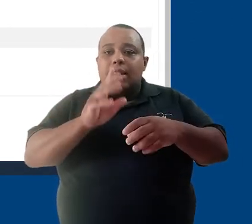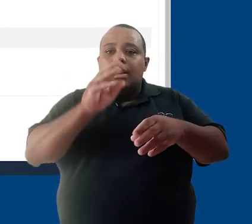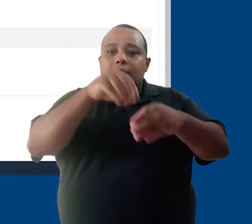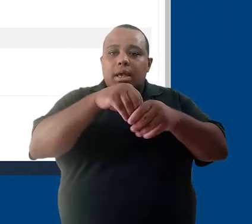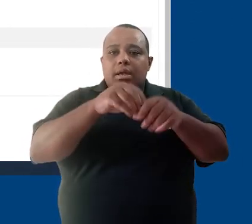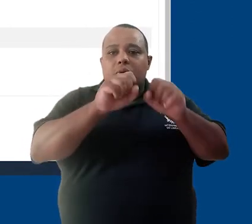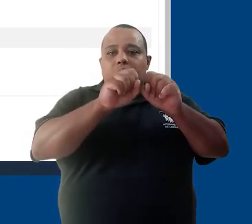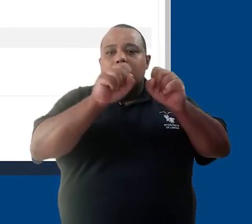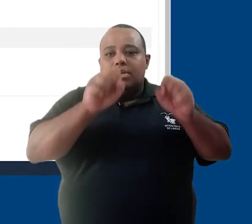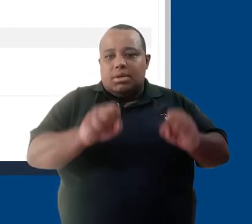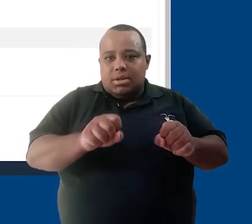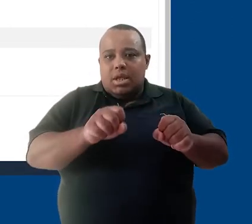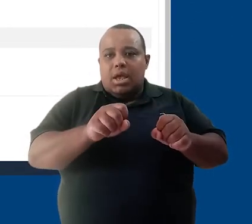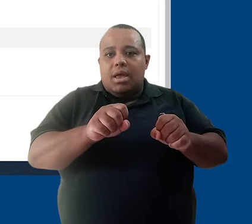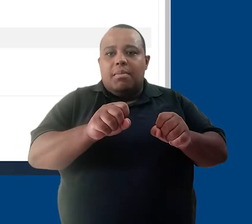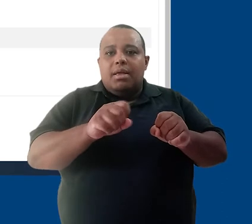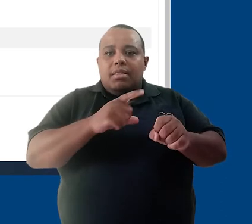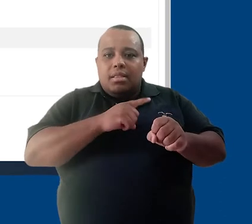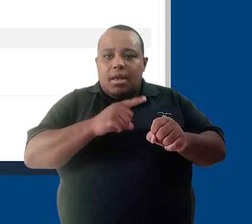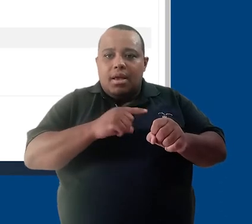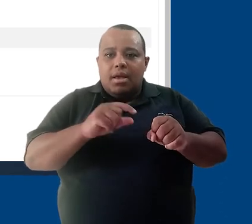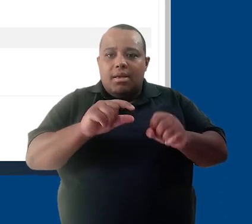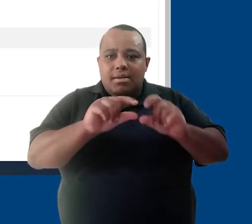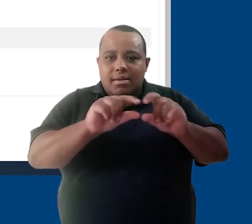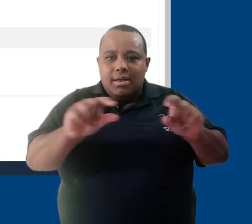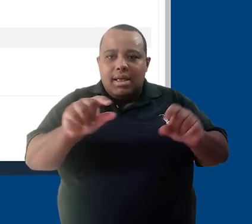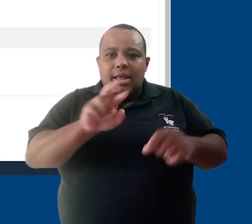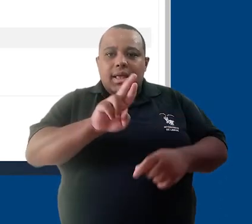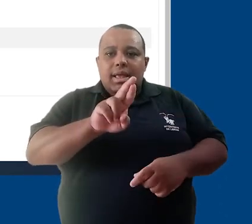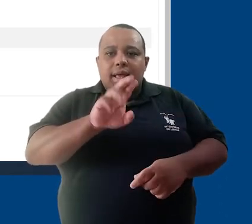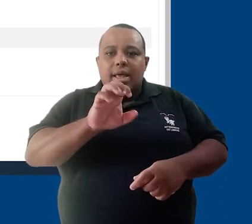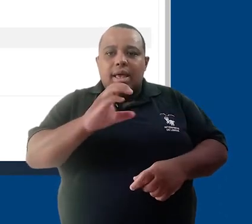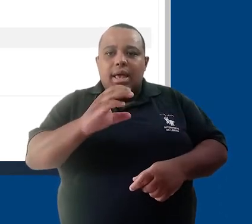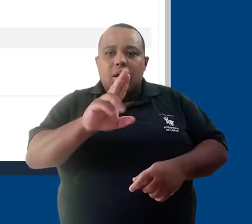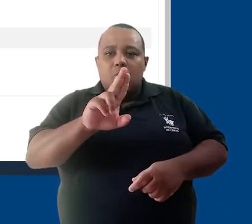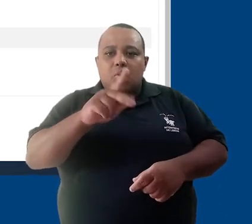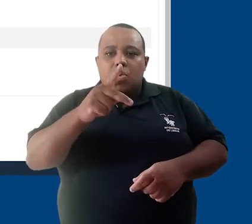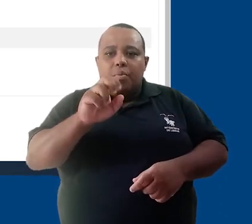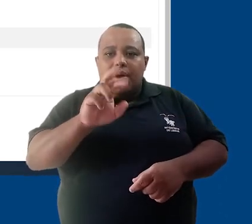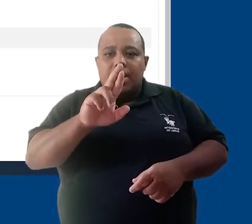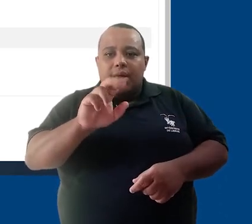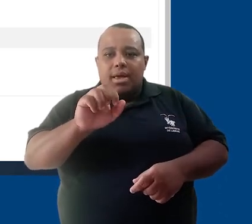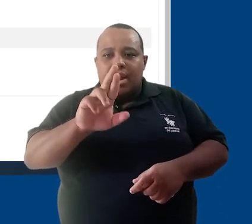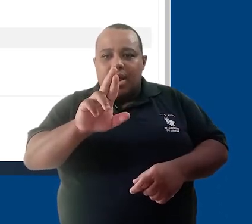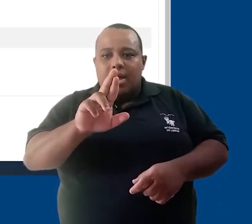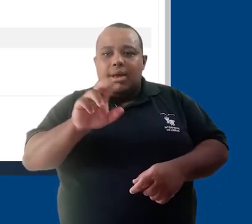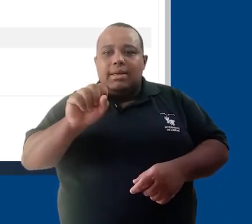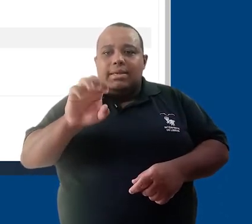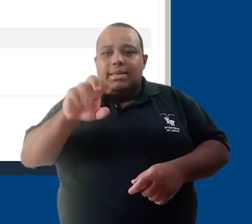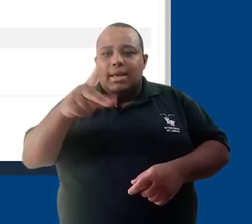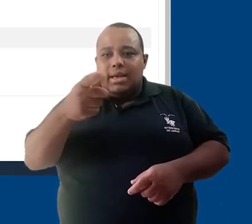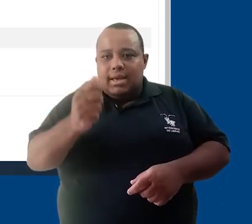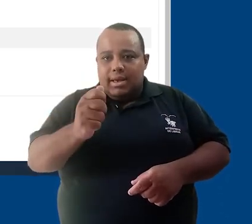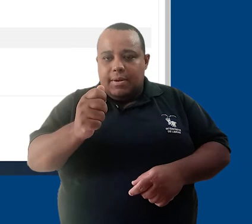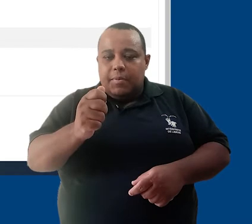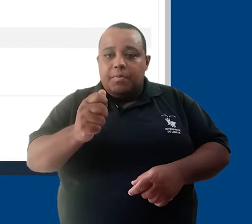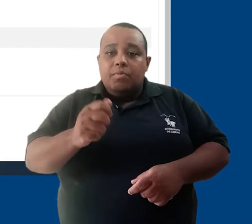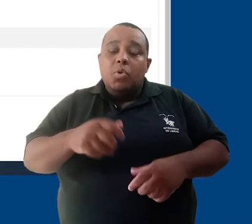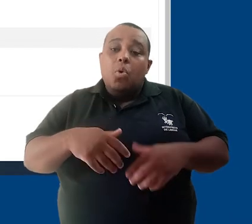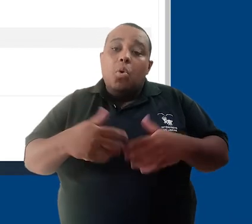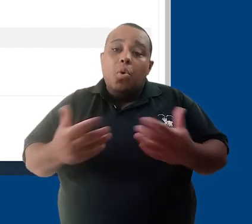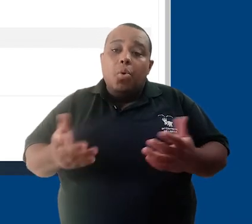ele deve usar o processo de recuperação de senha do próprio sistema Moodle da plataforma. Ou